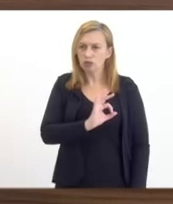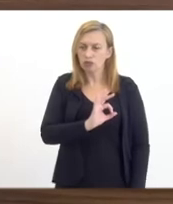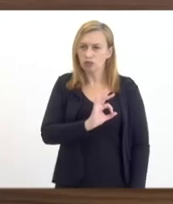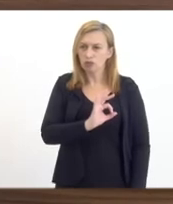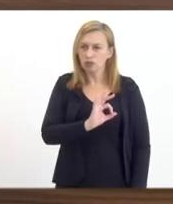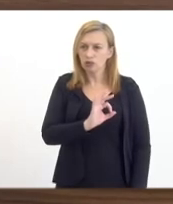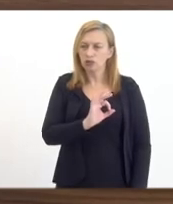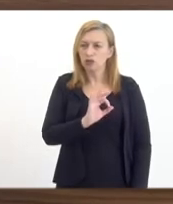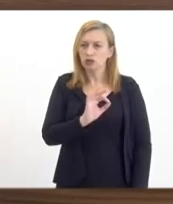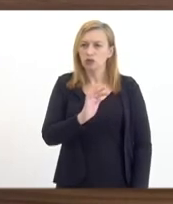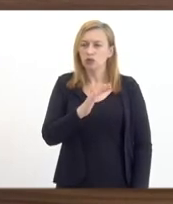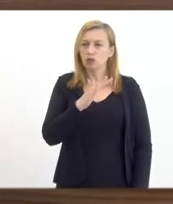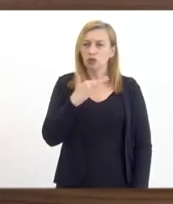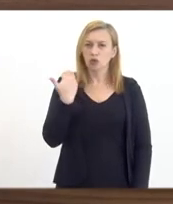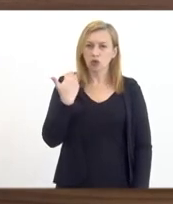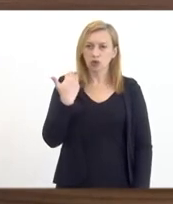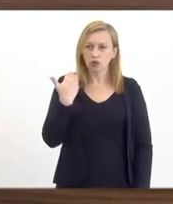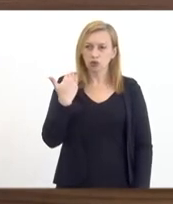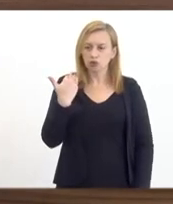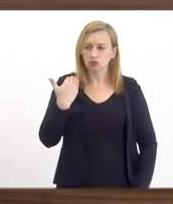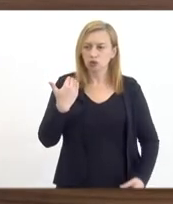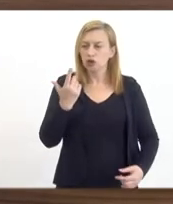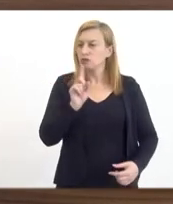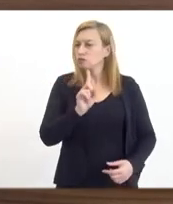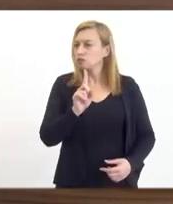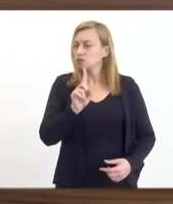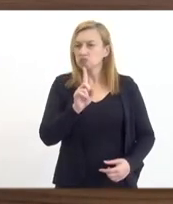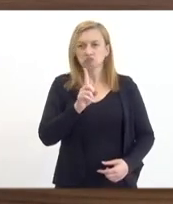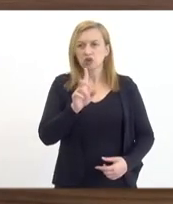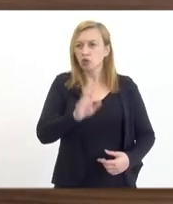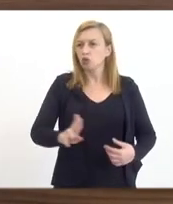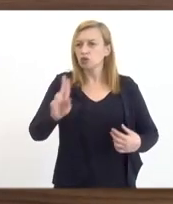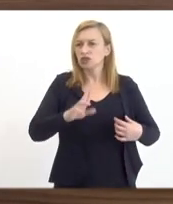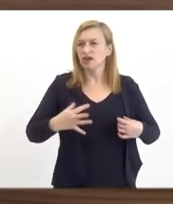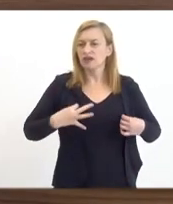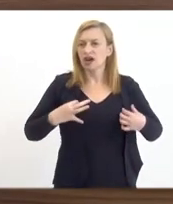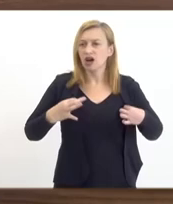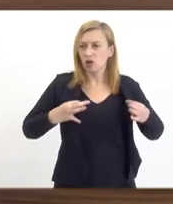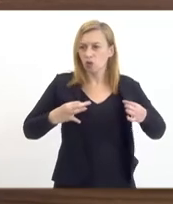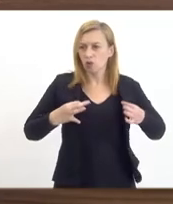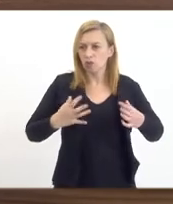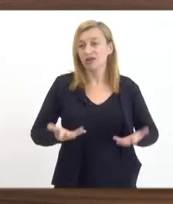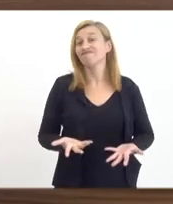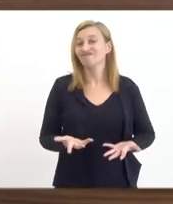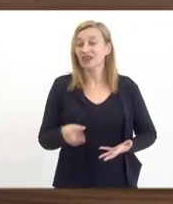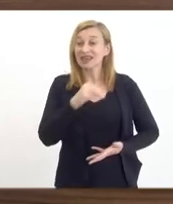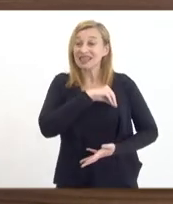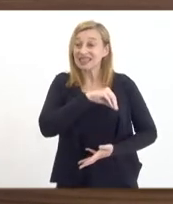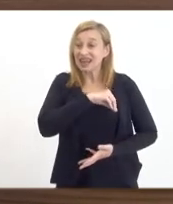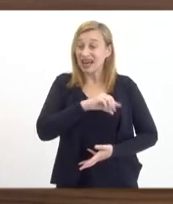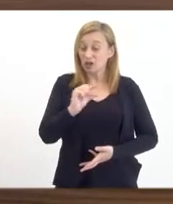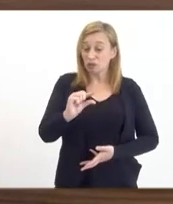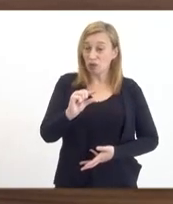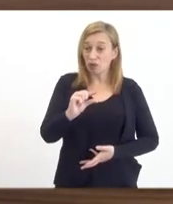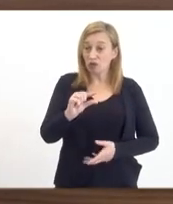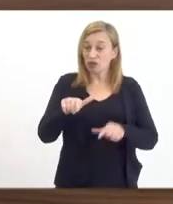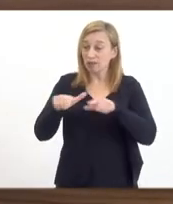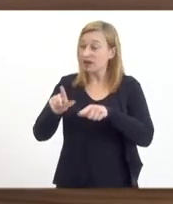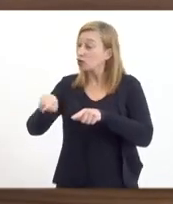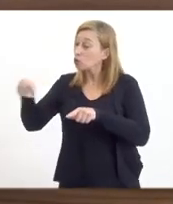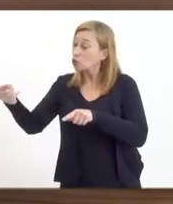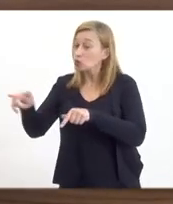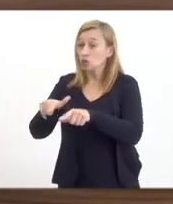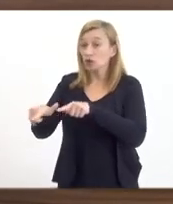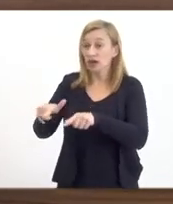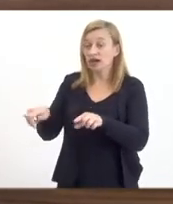assassinados sem a farda, porque estavam fazendo o bico, seu salário não era suficiente, enquanto nós